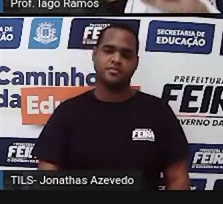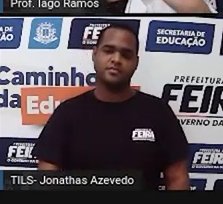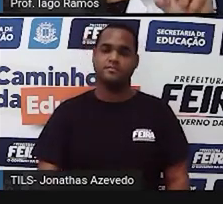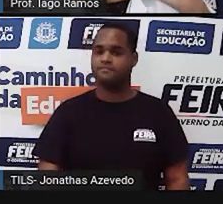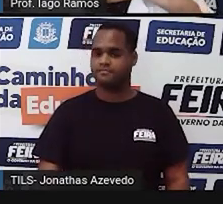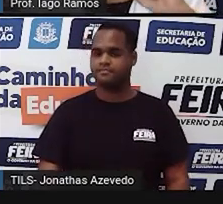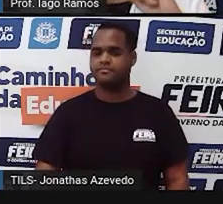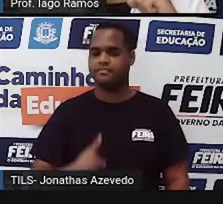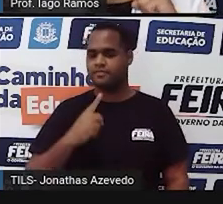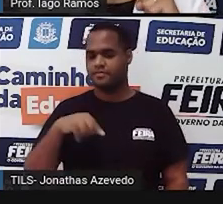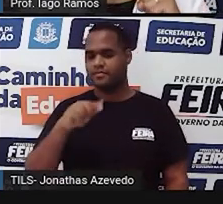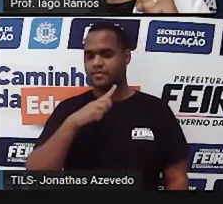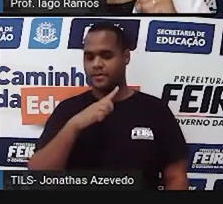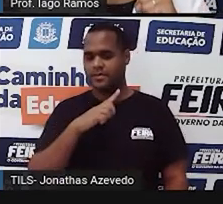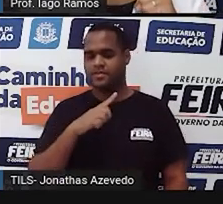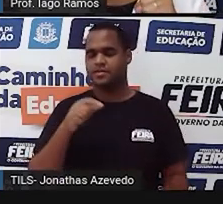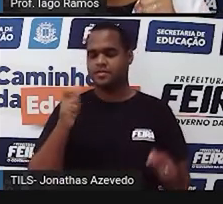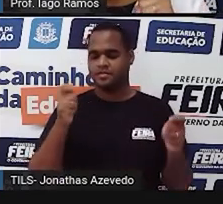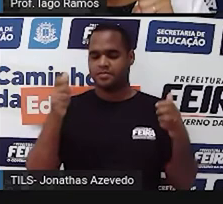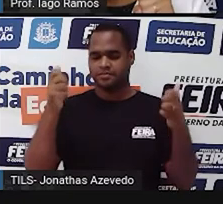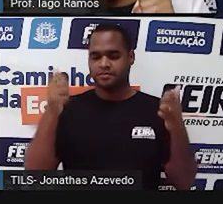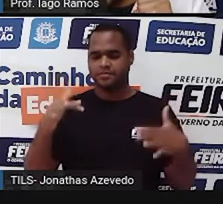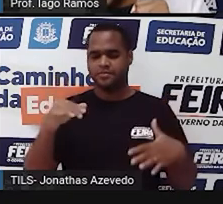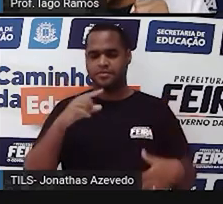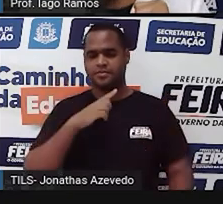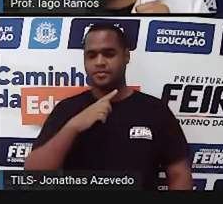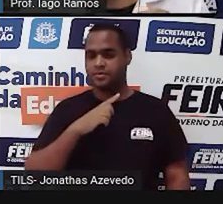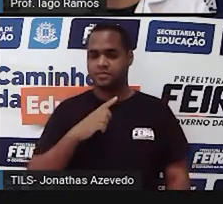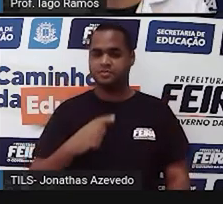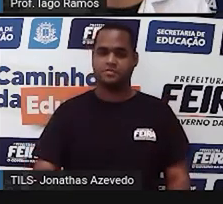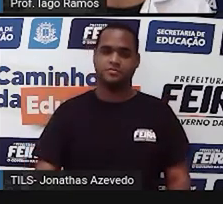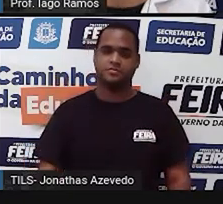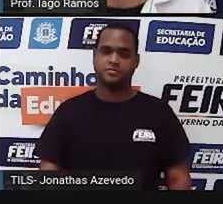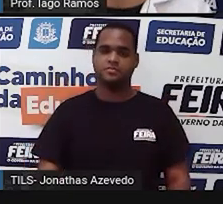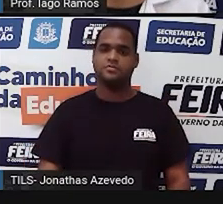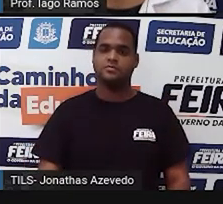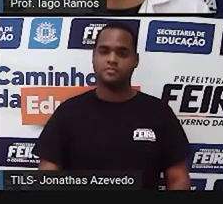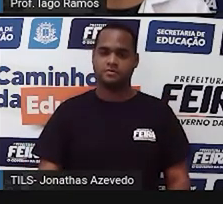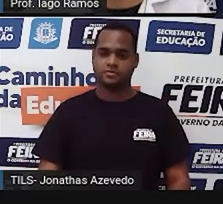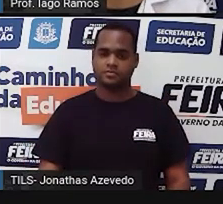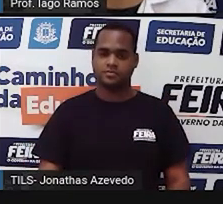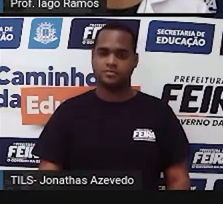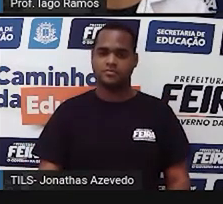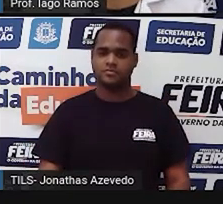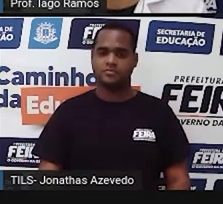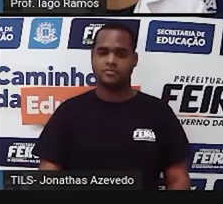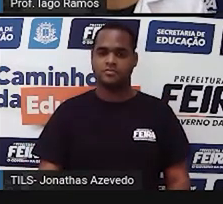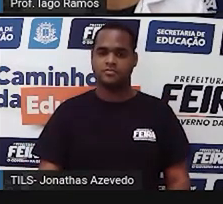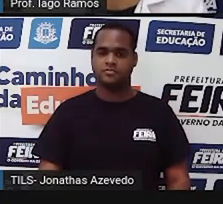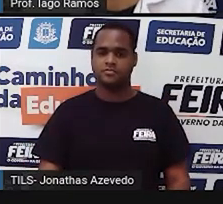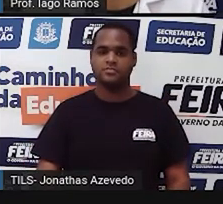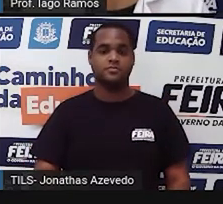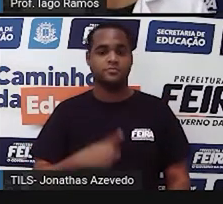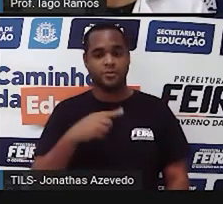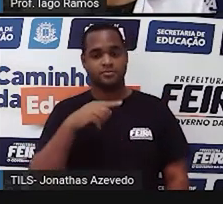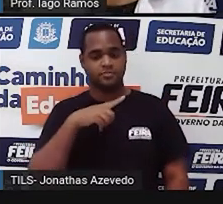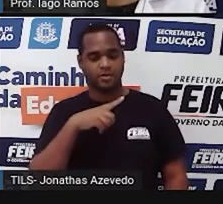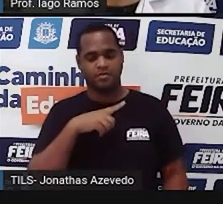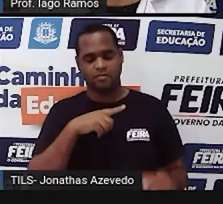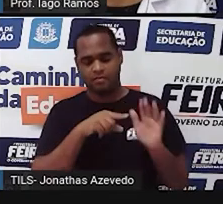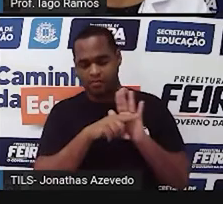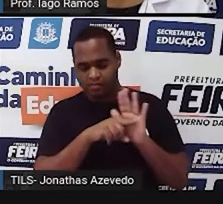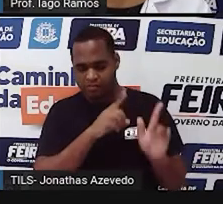E a gente vai fazer isso. É isso mesmo. Olha só. A gente vai fazer esse tipo de coisa, tá?